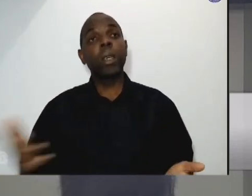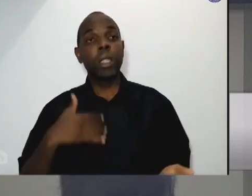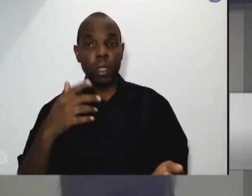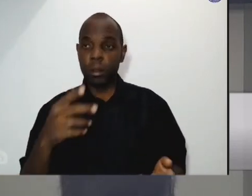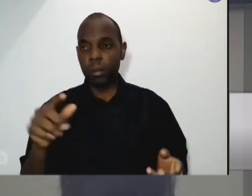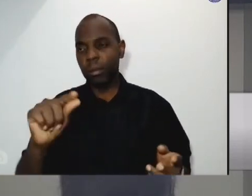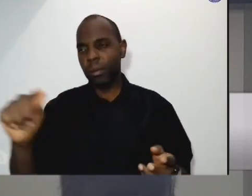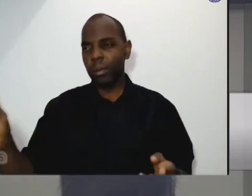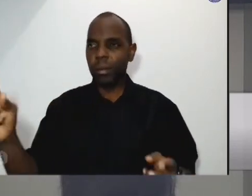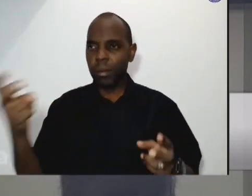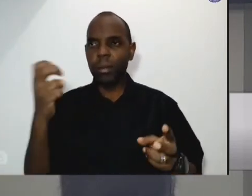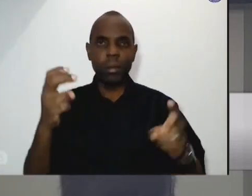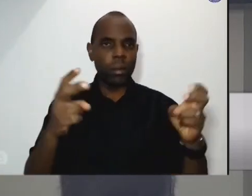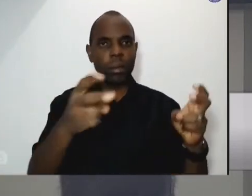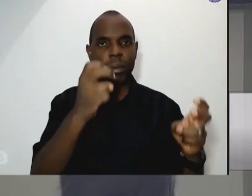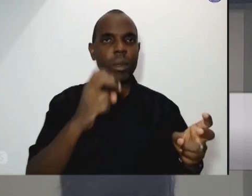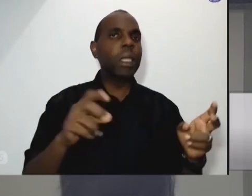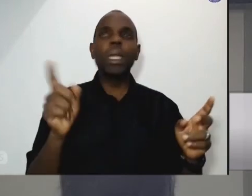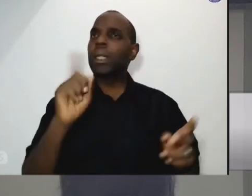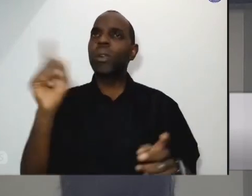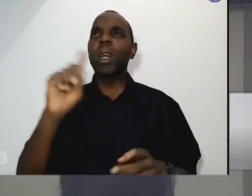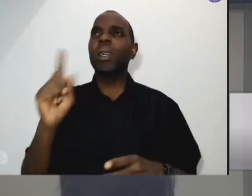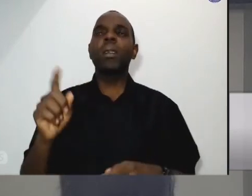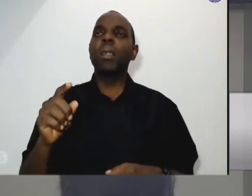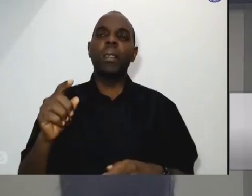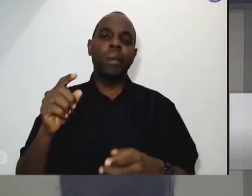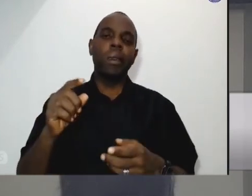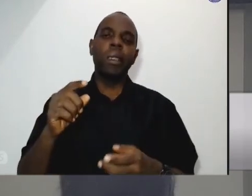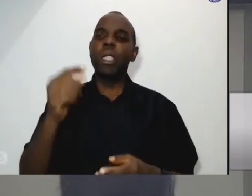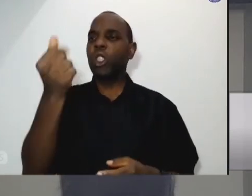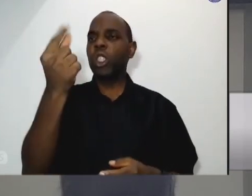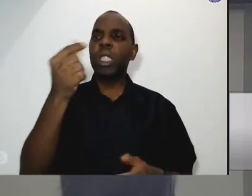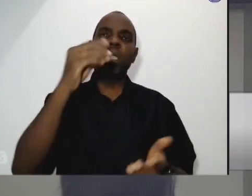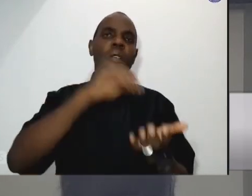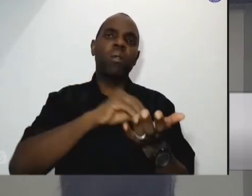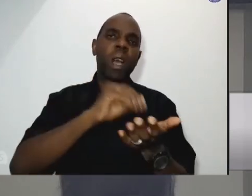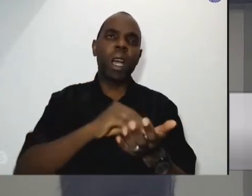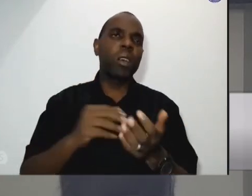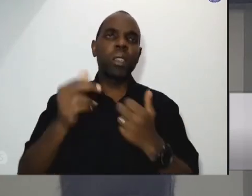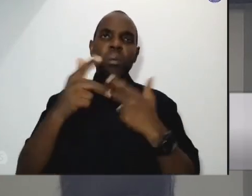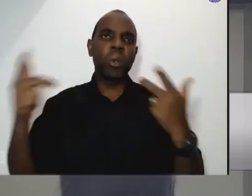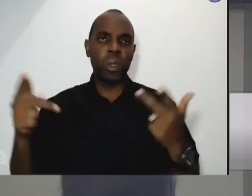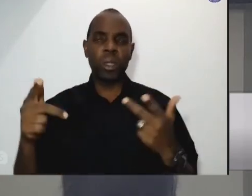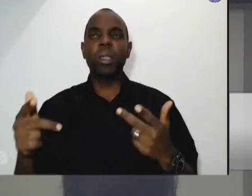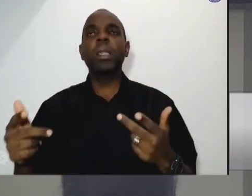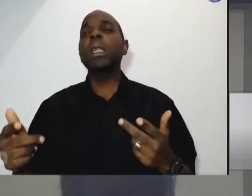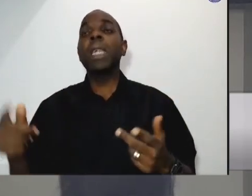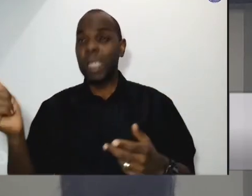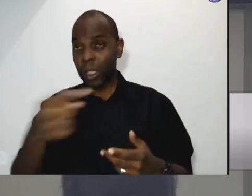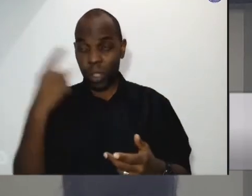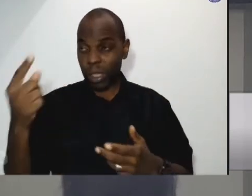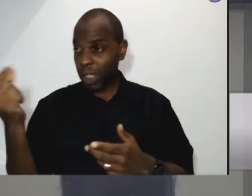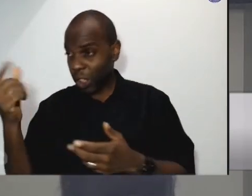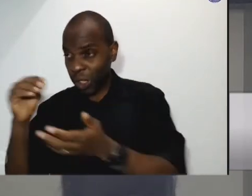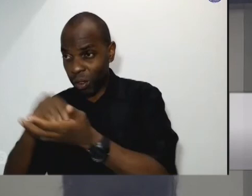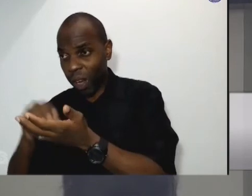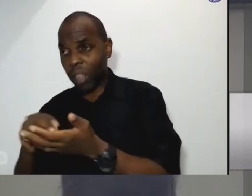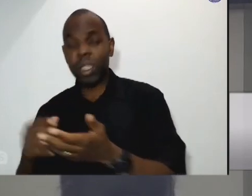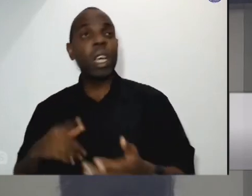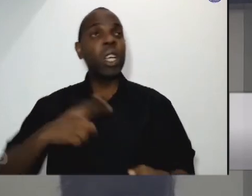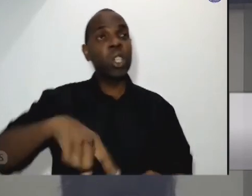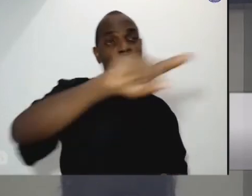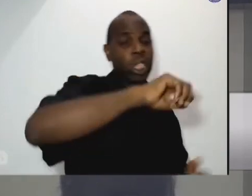que não é a falta de dinheiro que é a falta de recurso que vai nos impedir de transformar a sociedade é só a gente querer